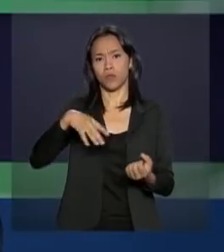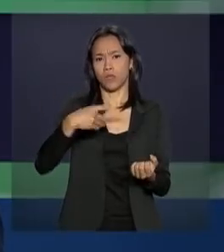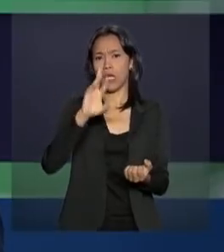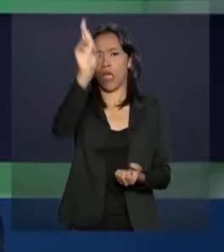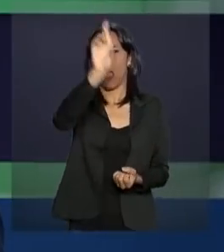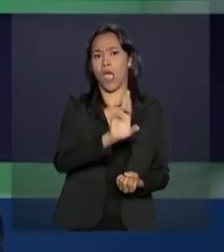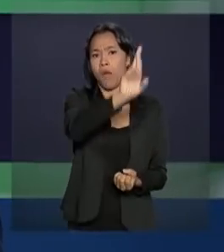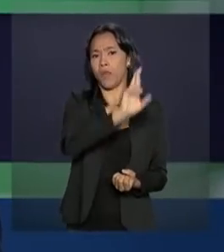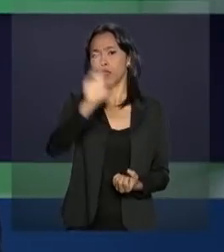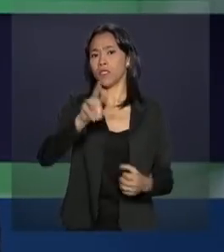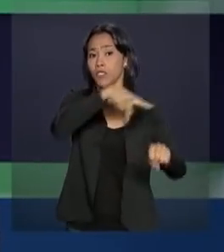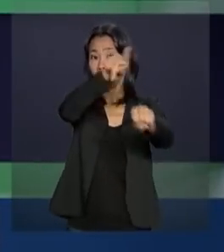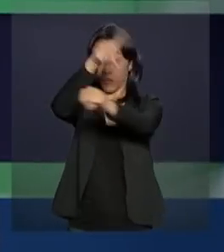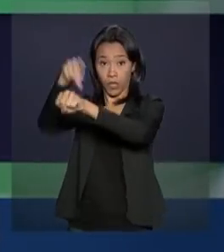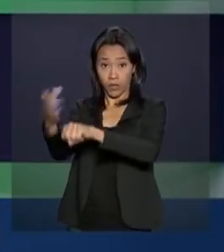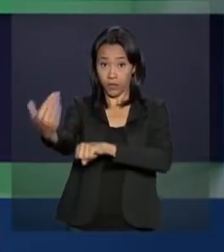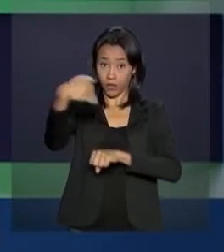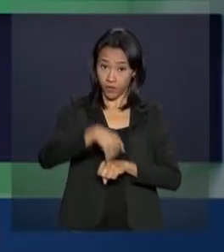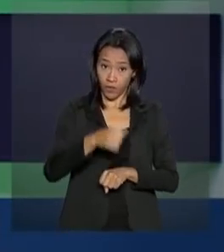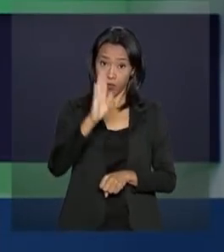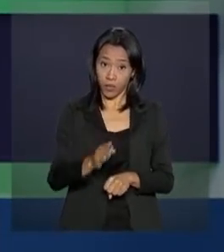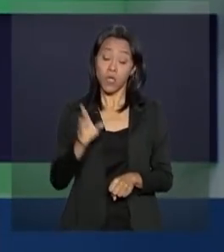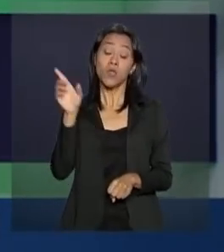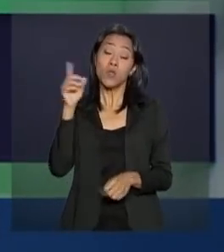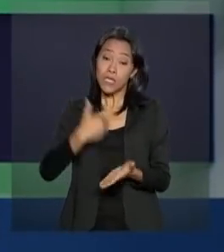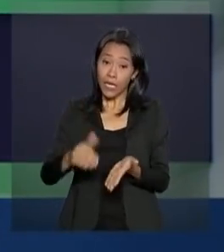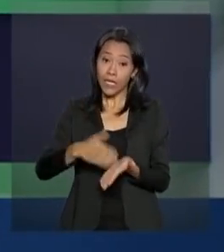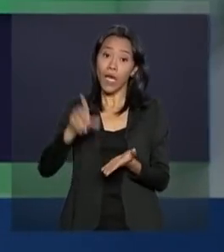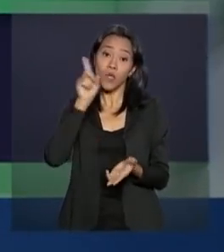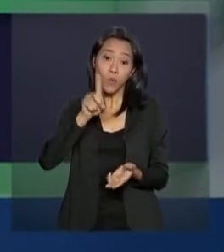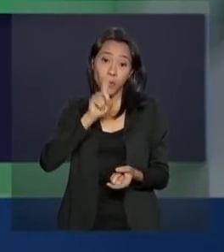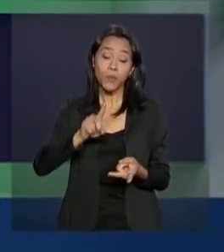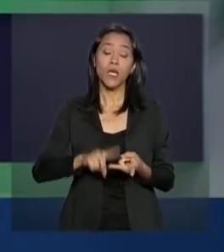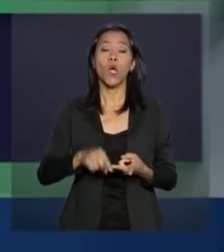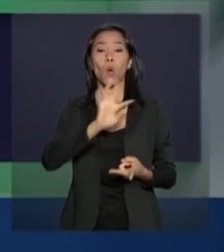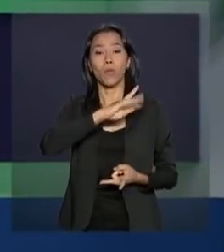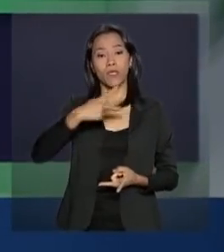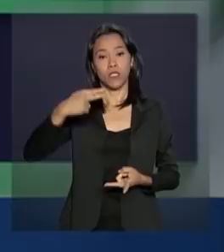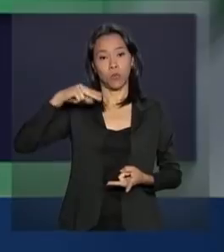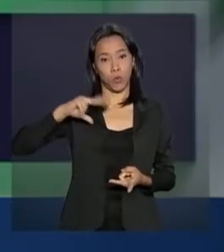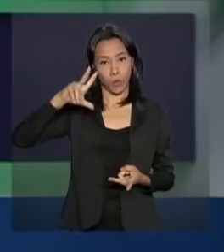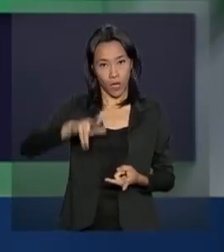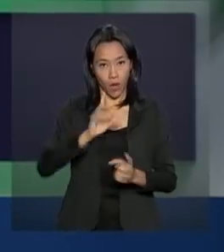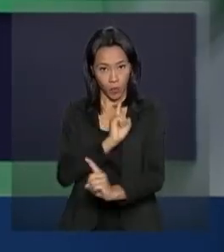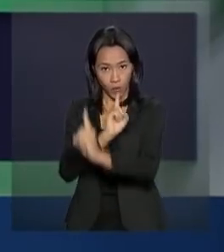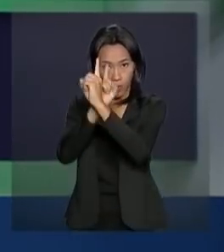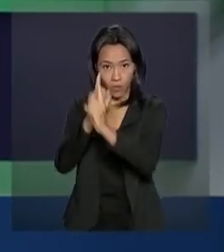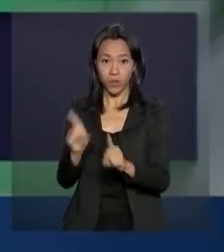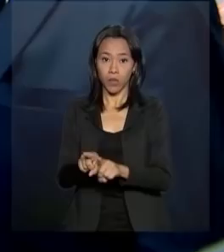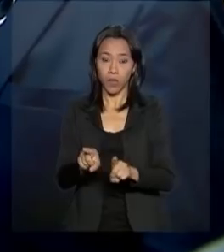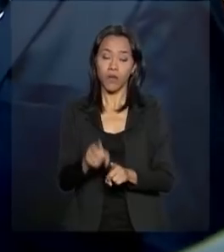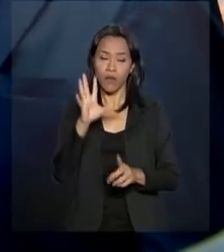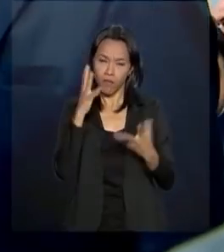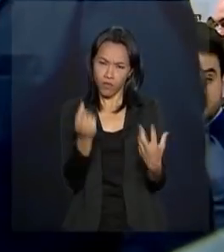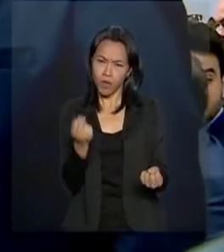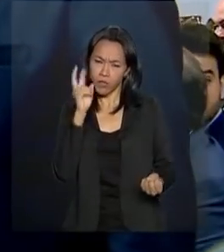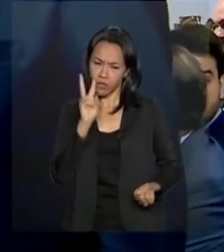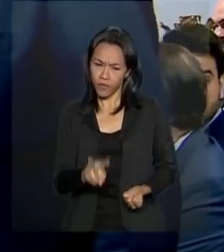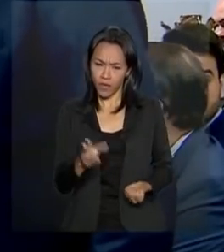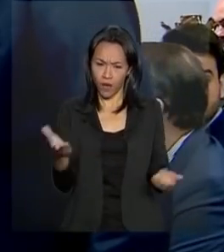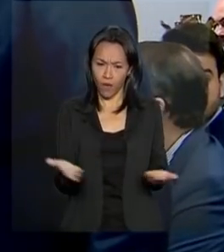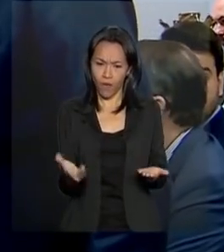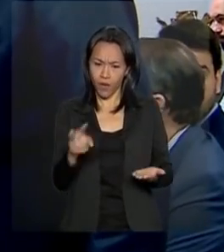O secretário de Estado americano, Mike Pompeu, o presidente de Portugal, Marcelo Rebelo de Souza. Nós vamos ver agora